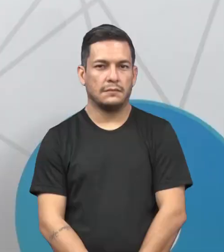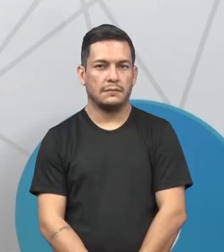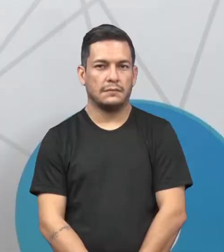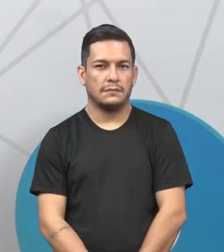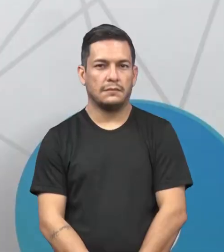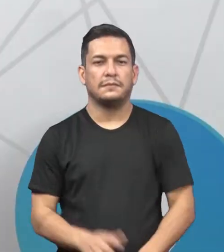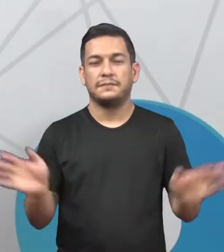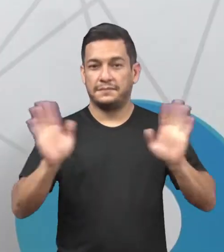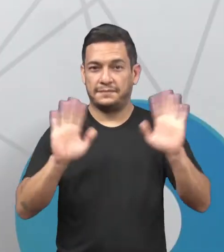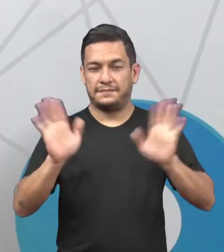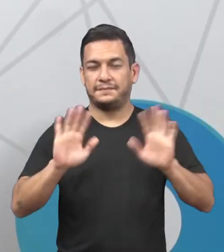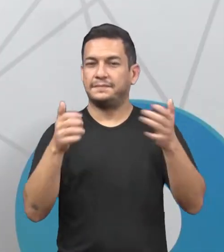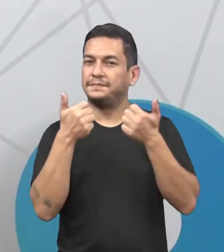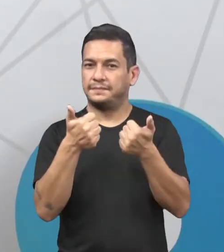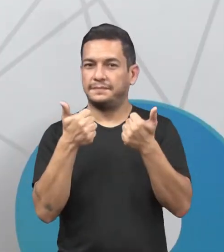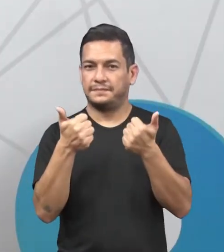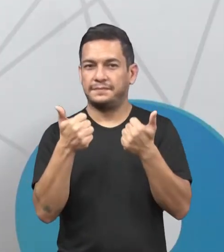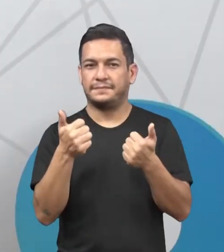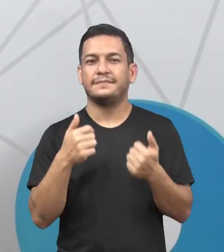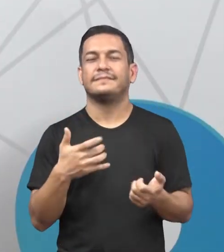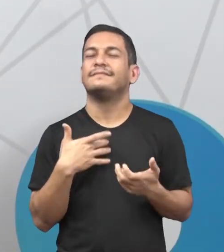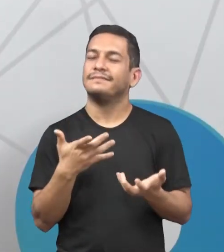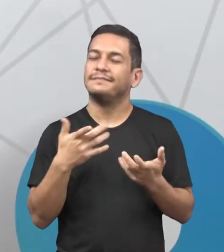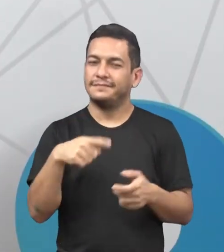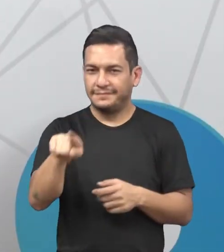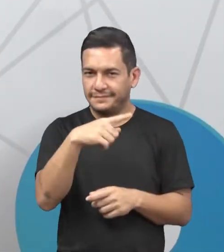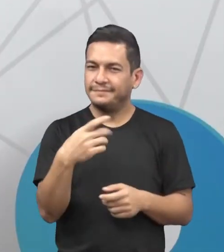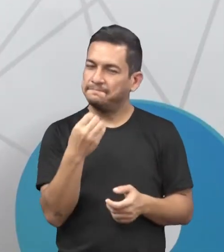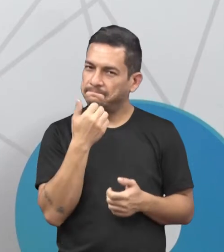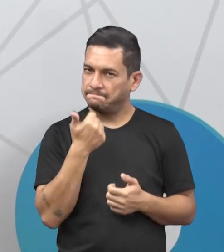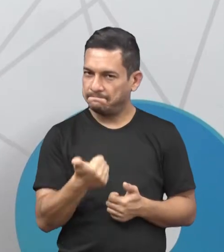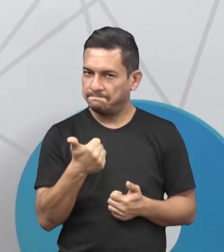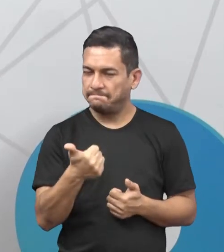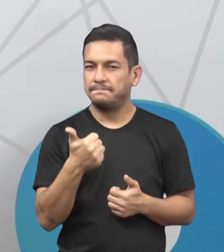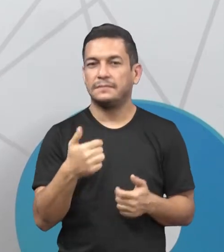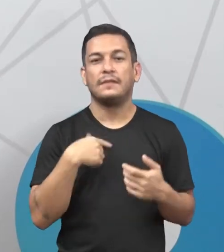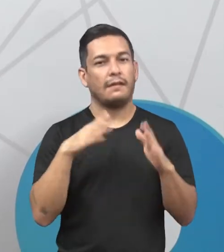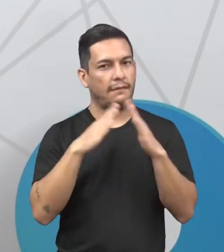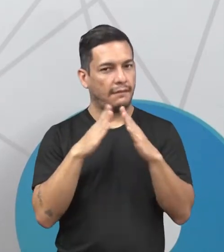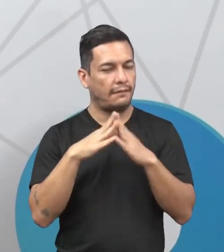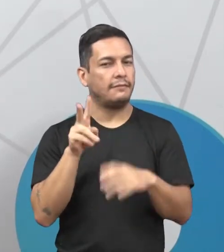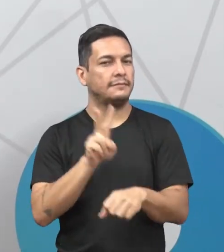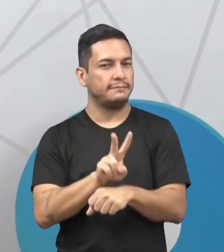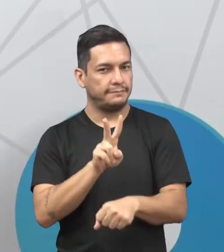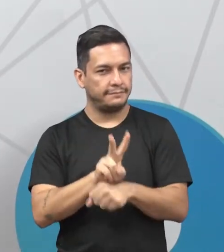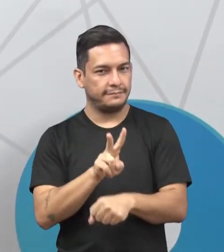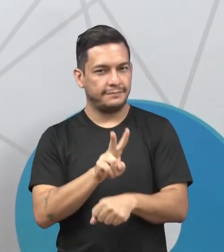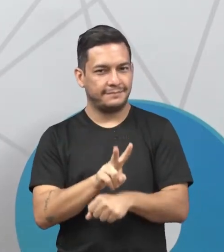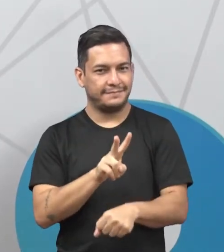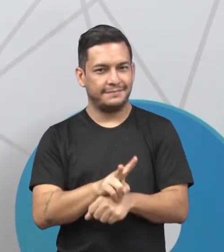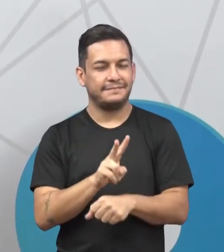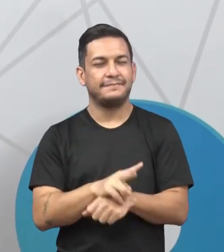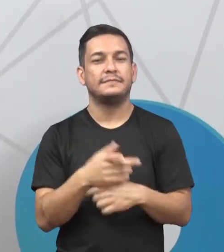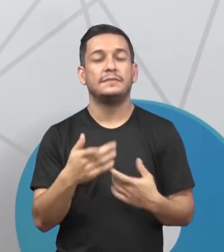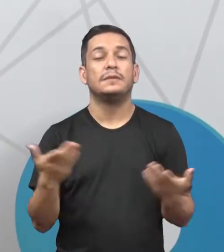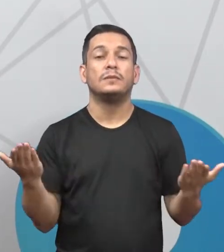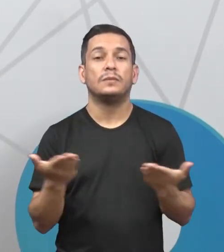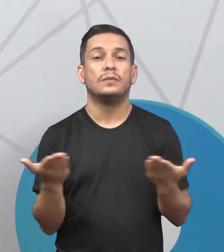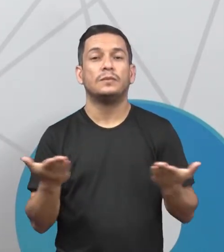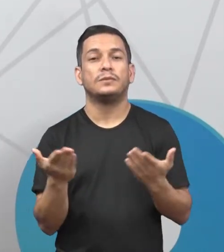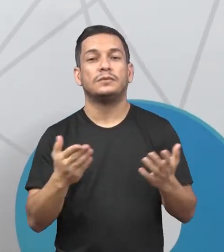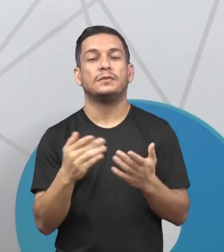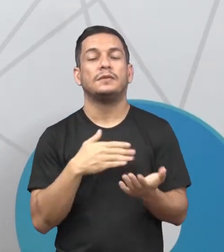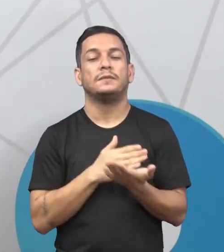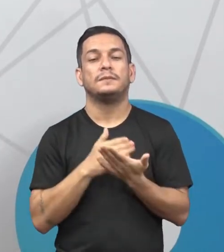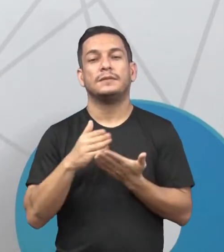Olá gente, tudo bem? Espero que vocês estejam muito bem, estejam em casa se protegendo, né? E hoje nós